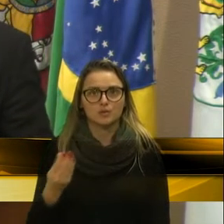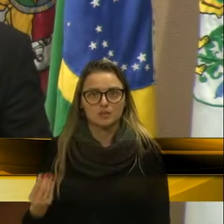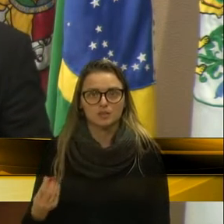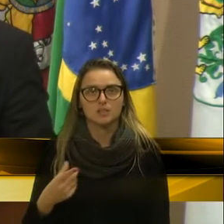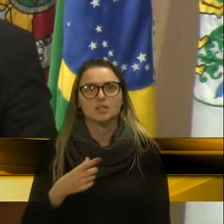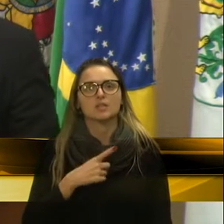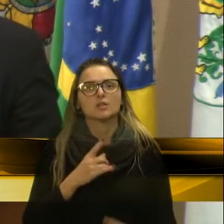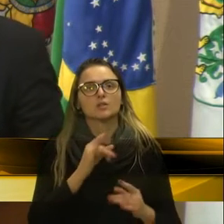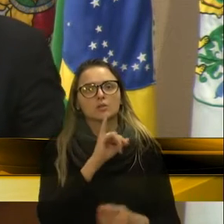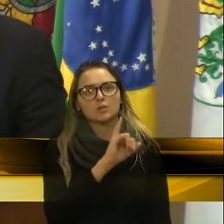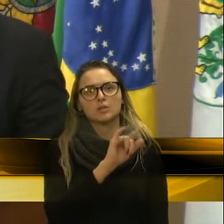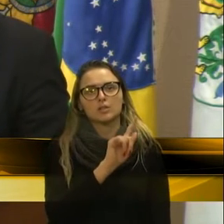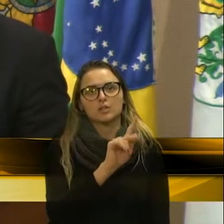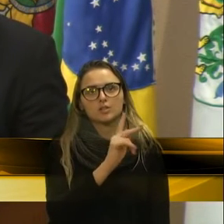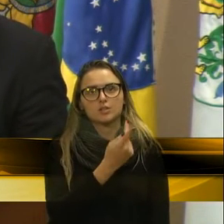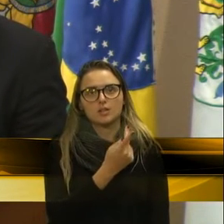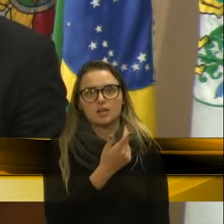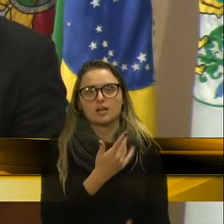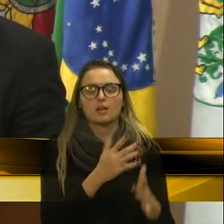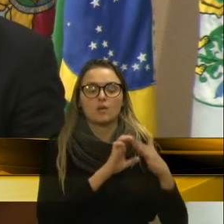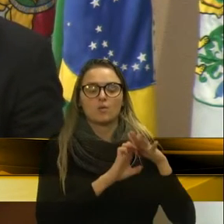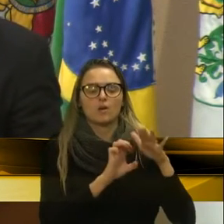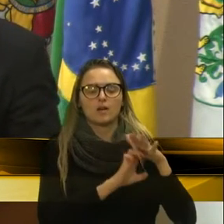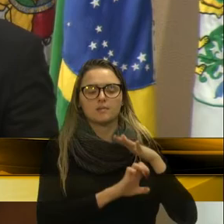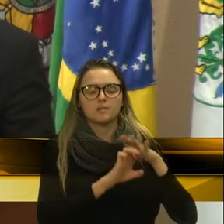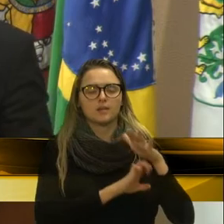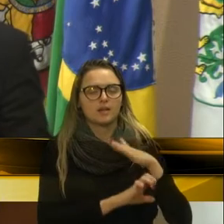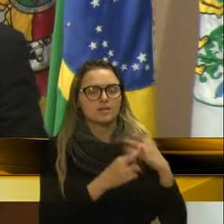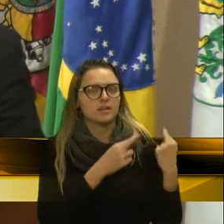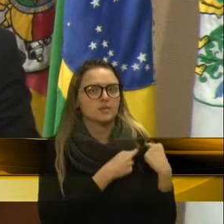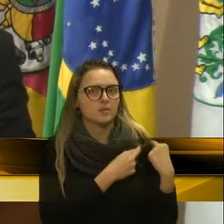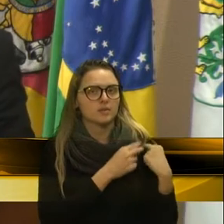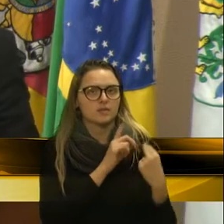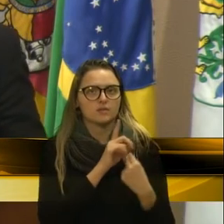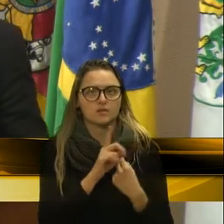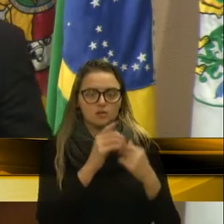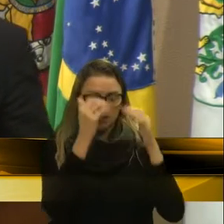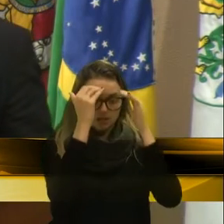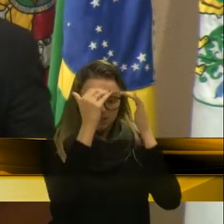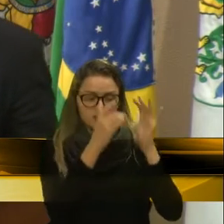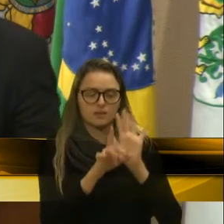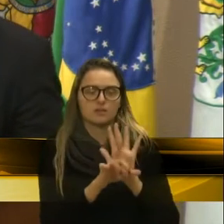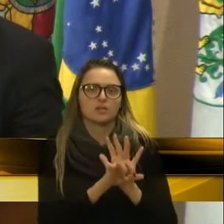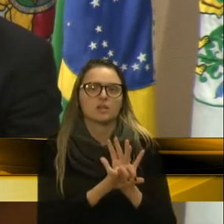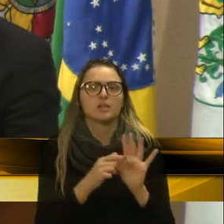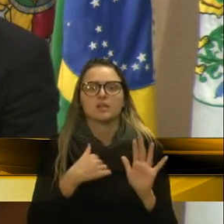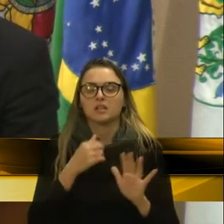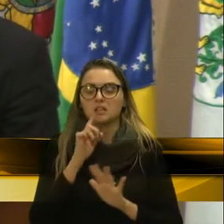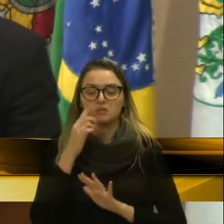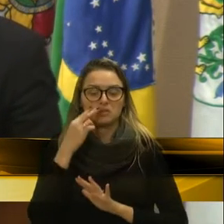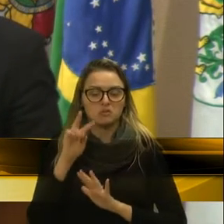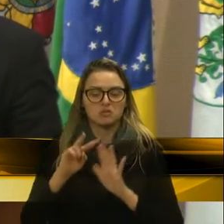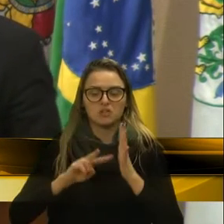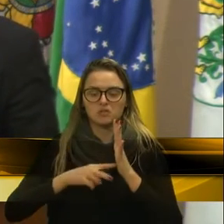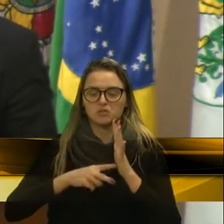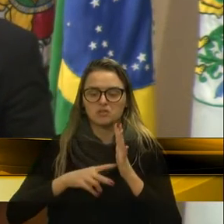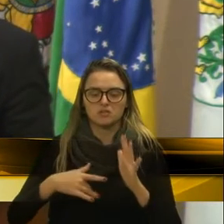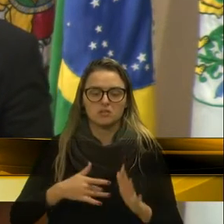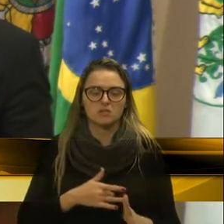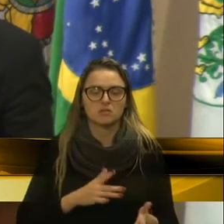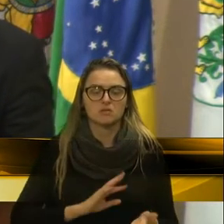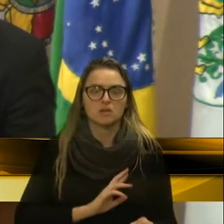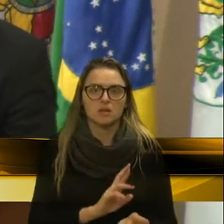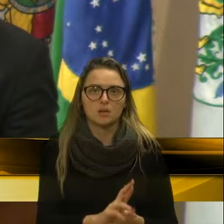o Instituto de IGH descumprindo, inclusive, as obrigações trabalhistas. E eu não vejo no SIN de Saúde, o sindicato que representa os